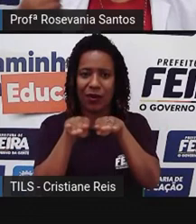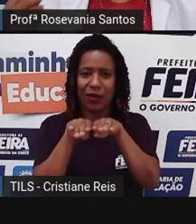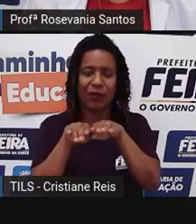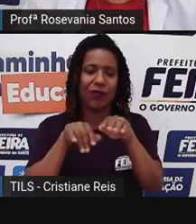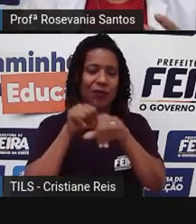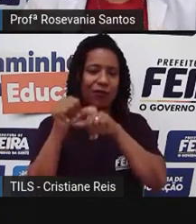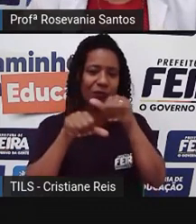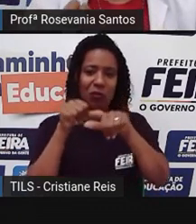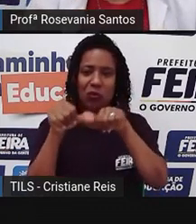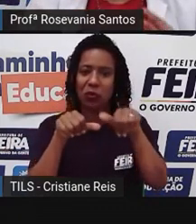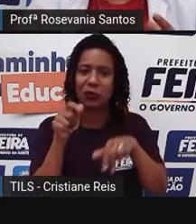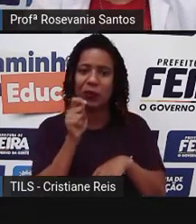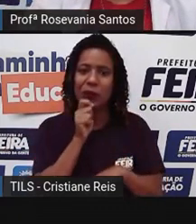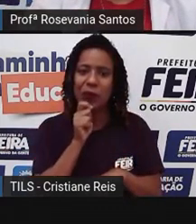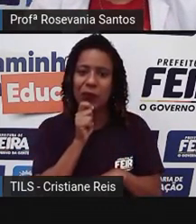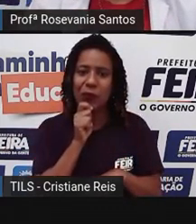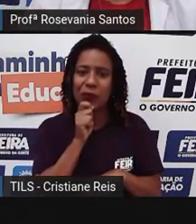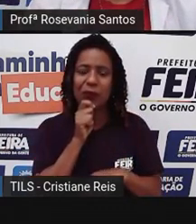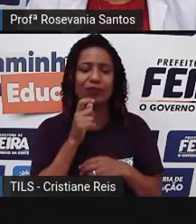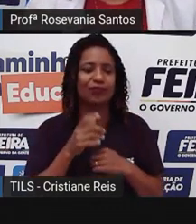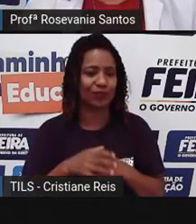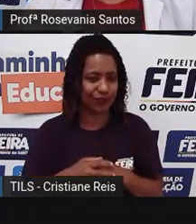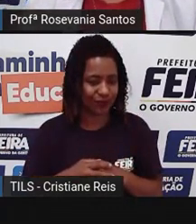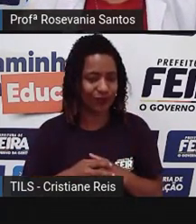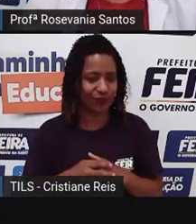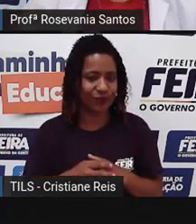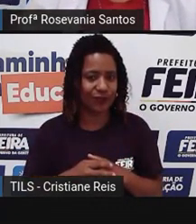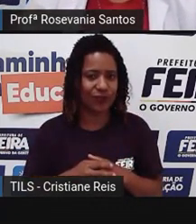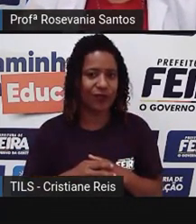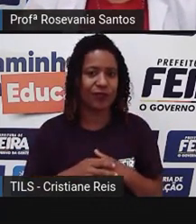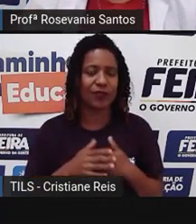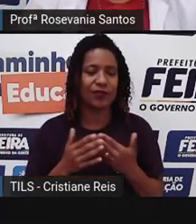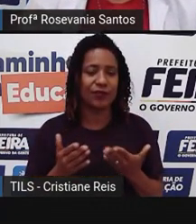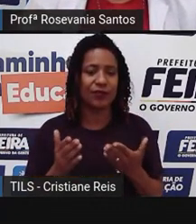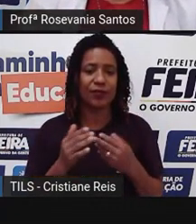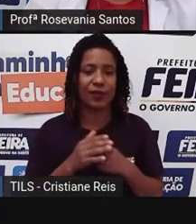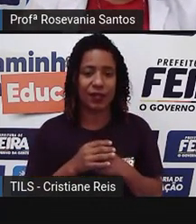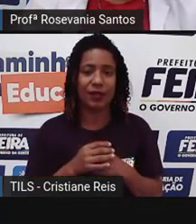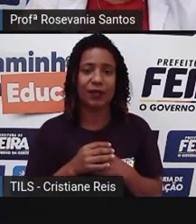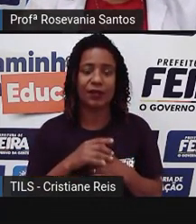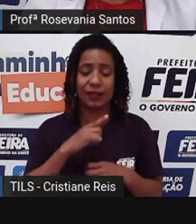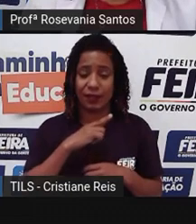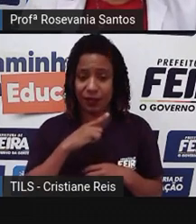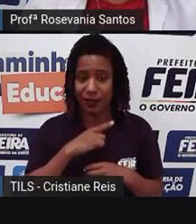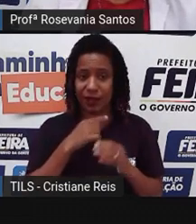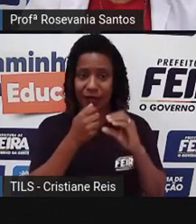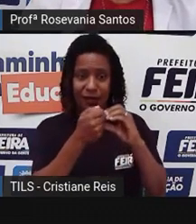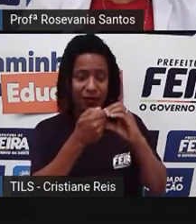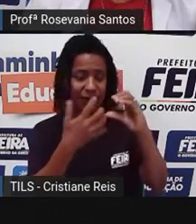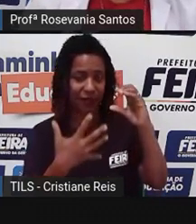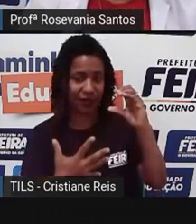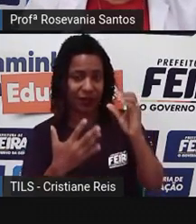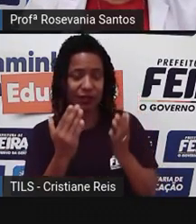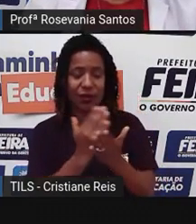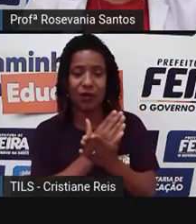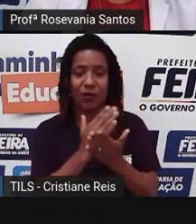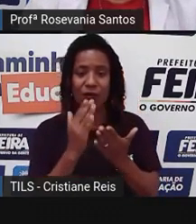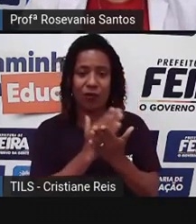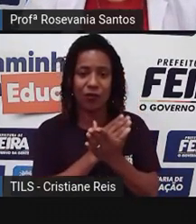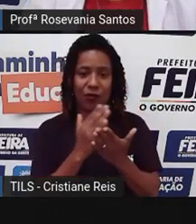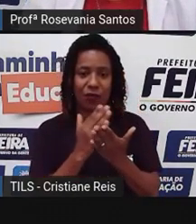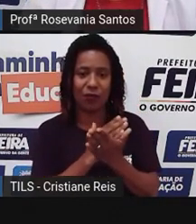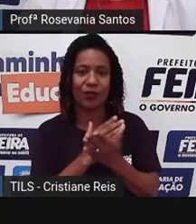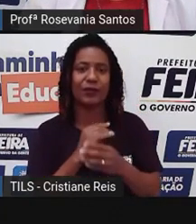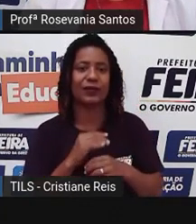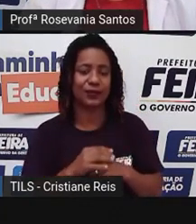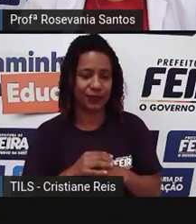O que vai mudando são essas transações, essas relações que estão aí nesse meio. Então, eu separei algumas características, não são todas, mas separei algumas, né,